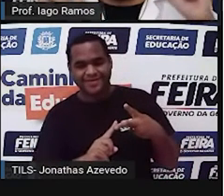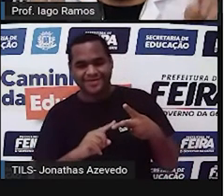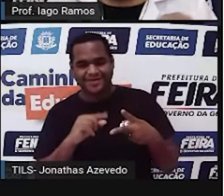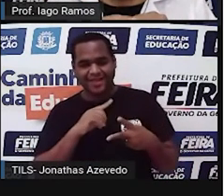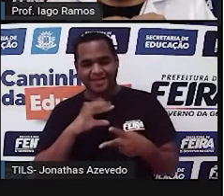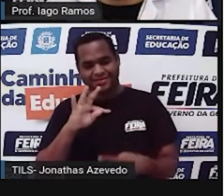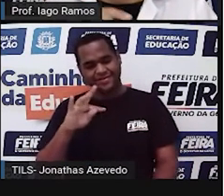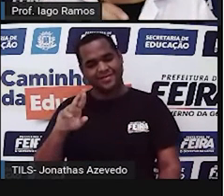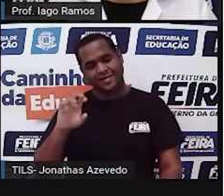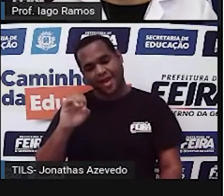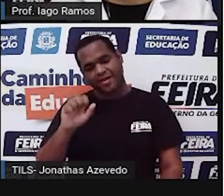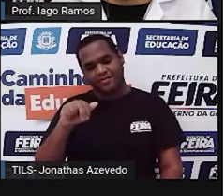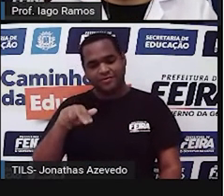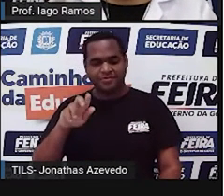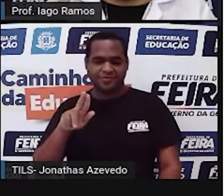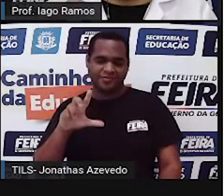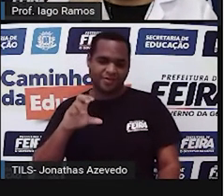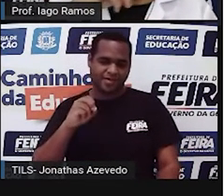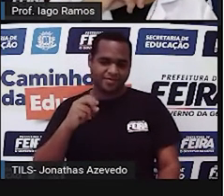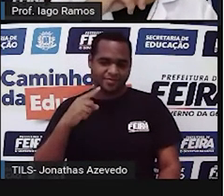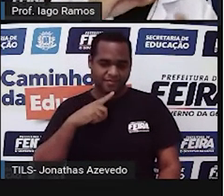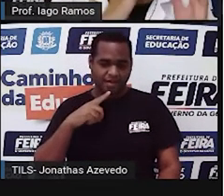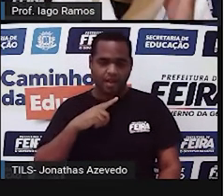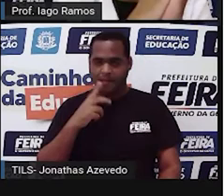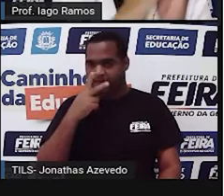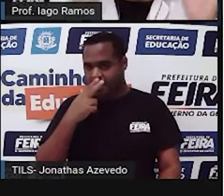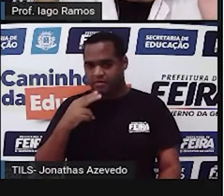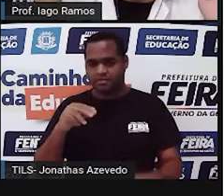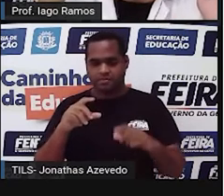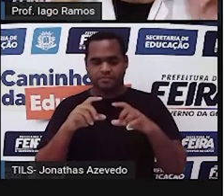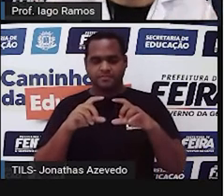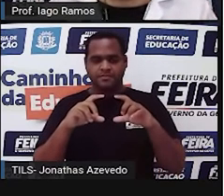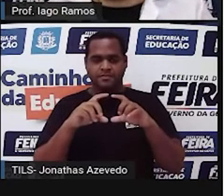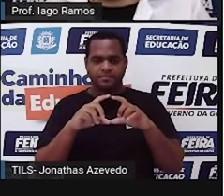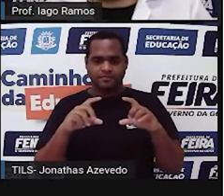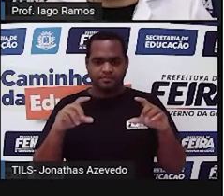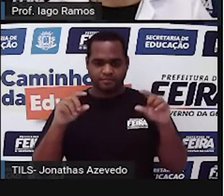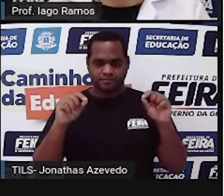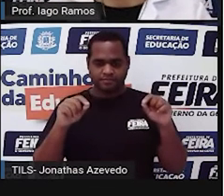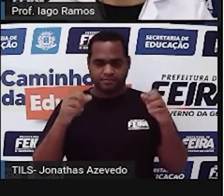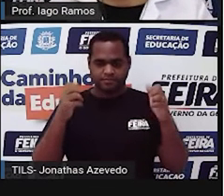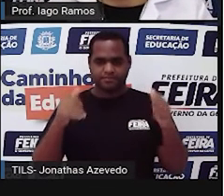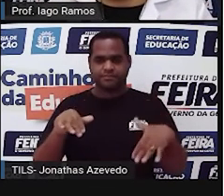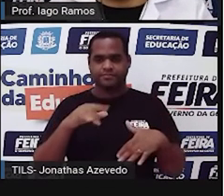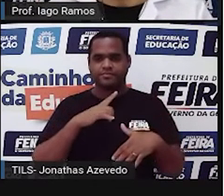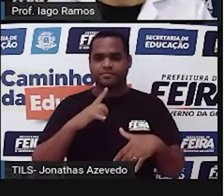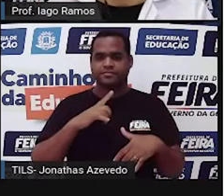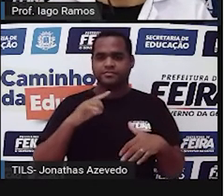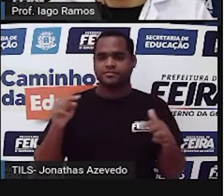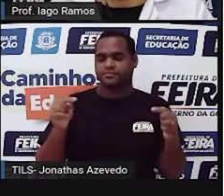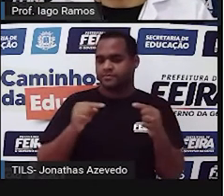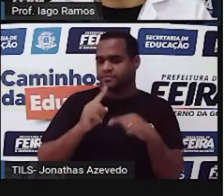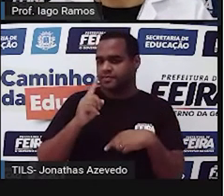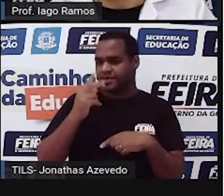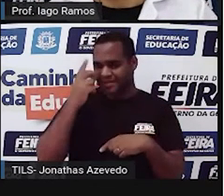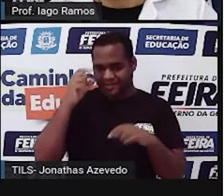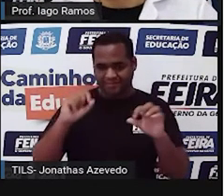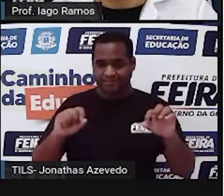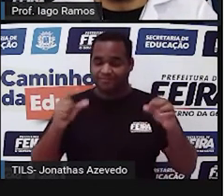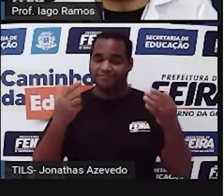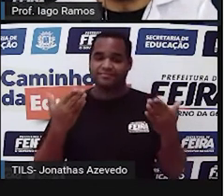Um retângulo fez uma diagonal, cortou, separou os triângulos. É o que está aparecendo ali na tela,